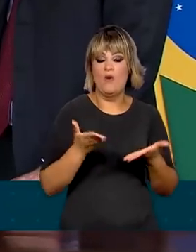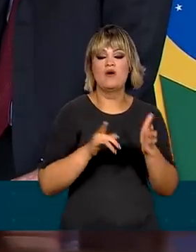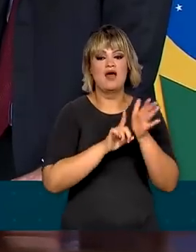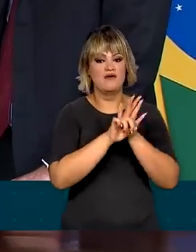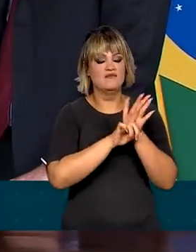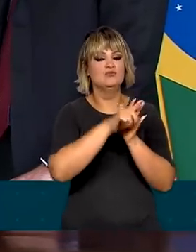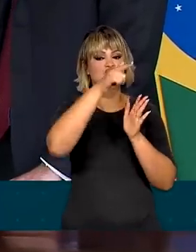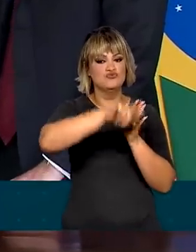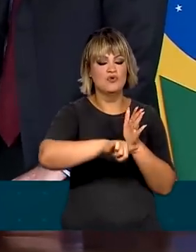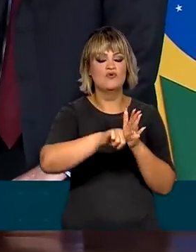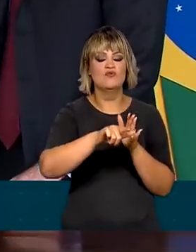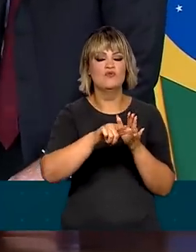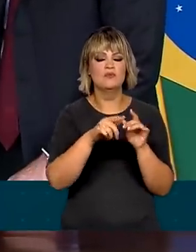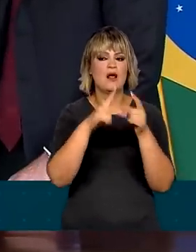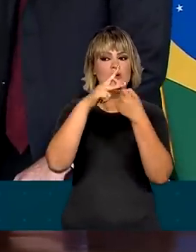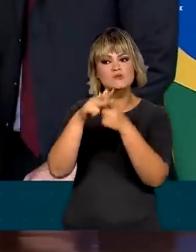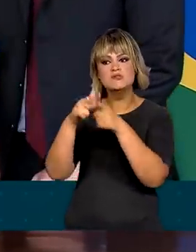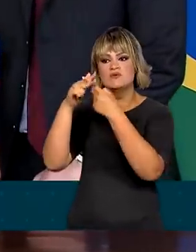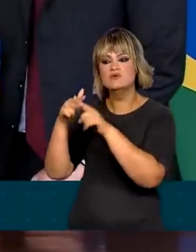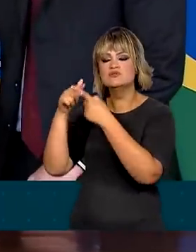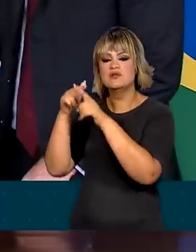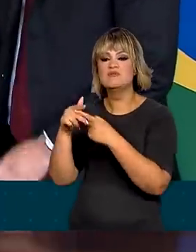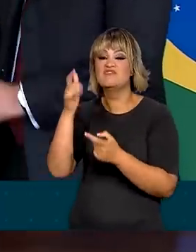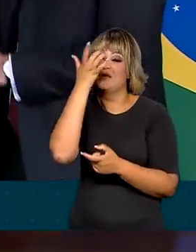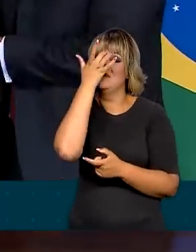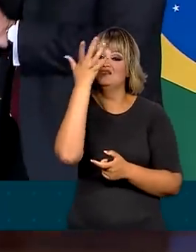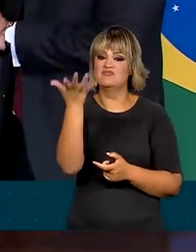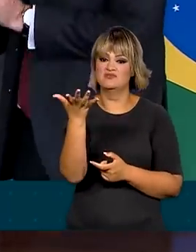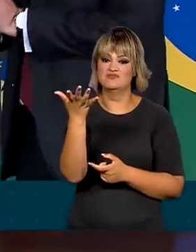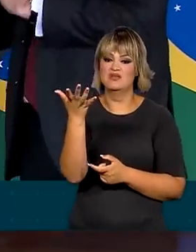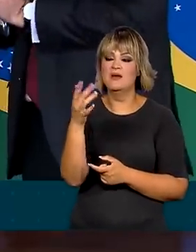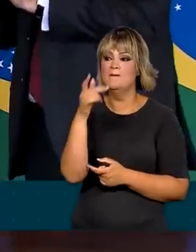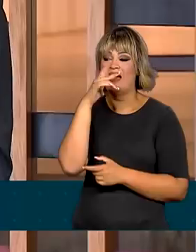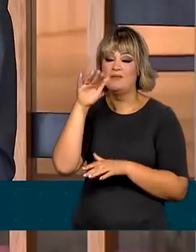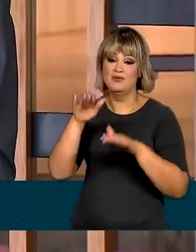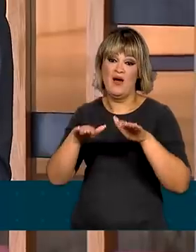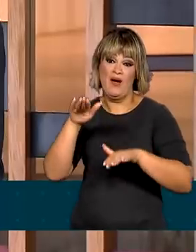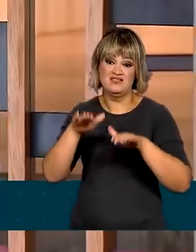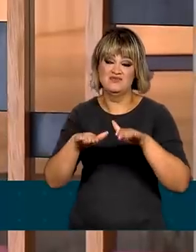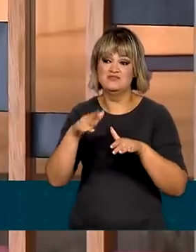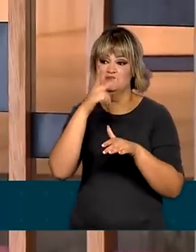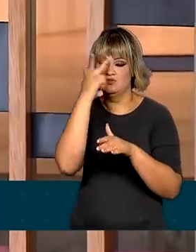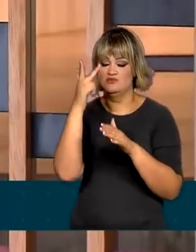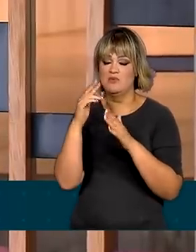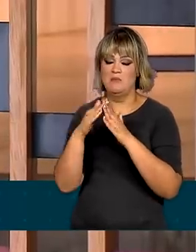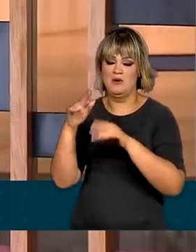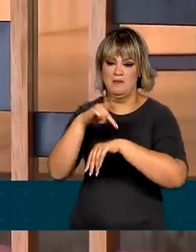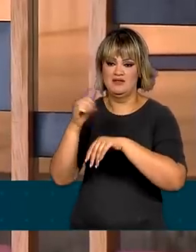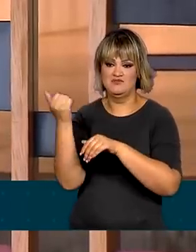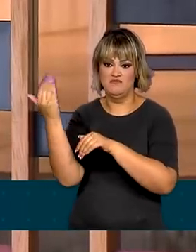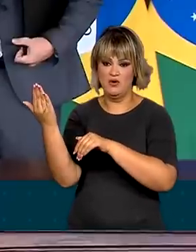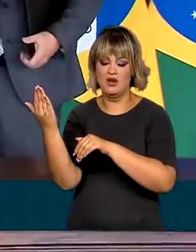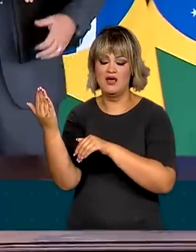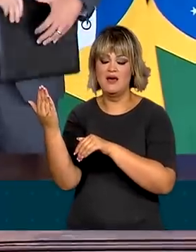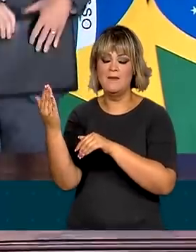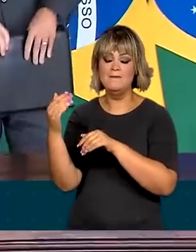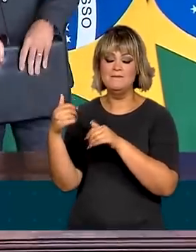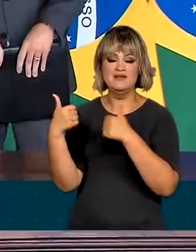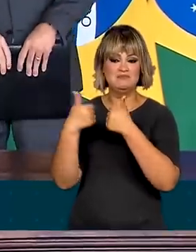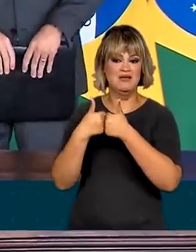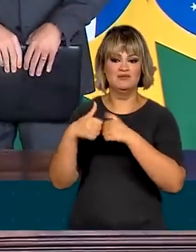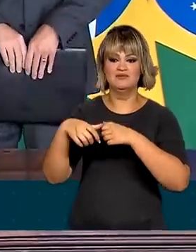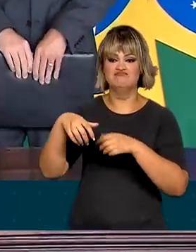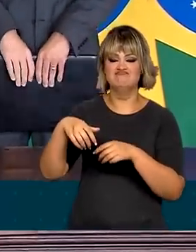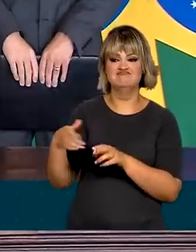normas para facilitar o atendimento de brasileiros que moram longe de embaixadas e consulados e orientações reformuladas para o apoio